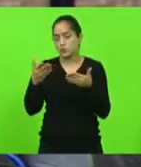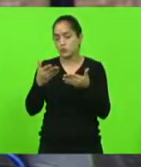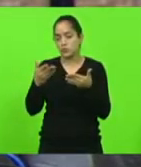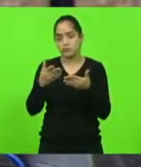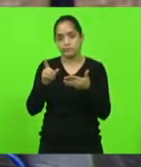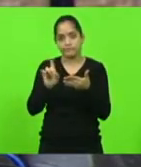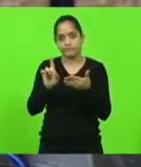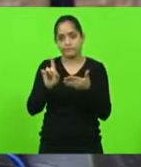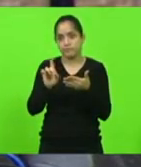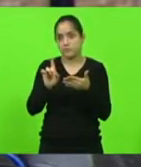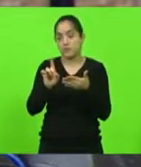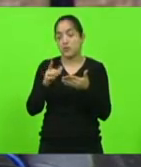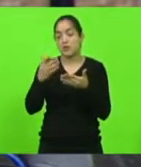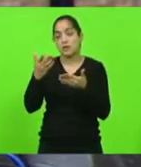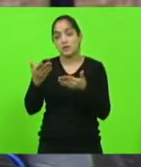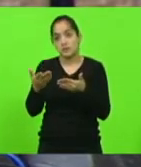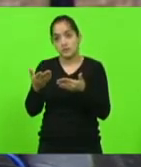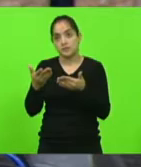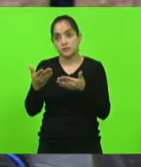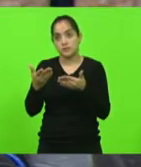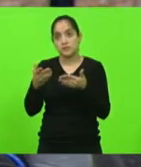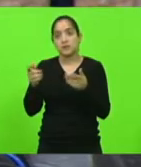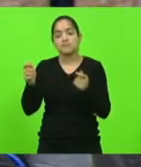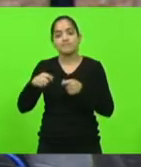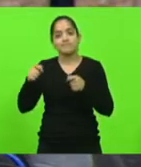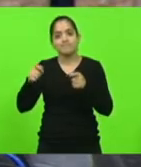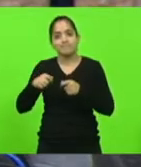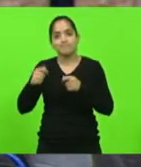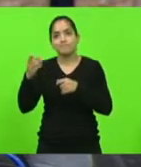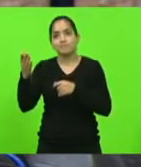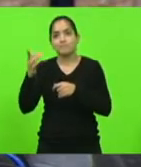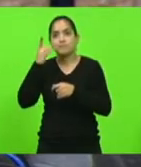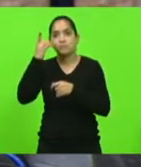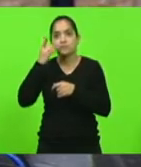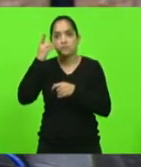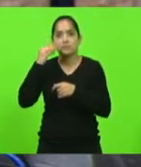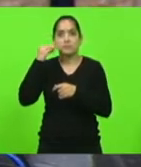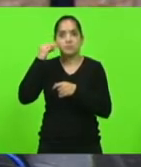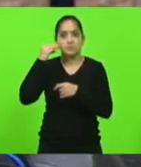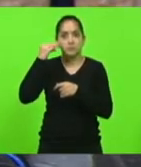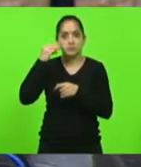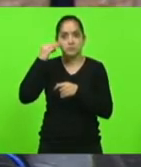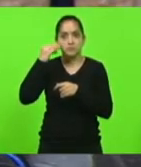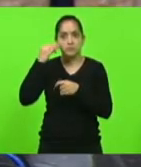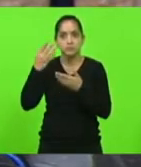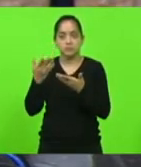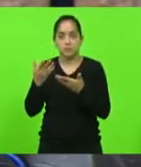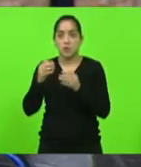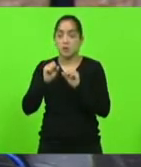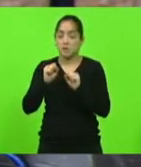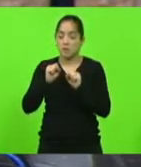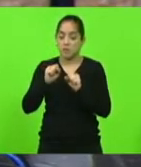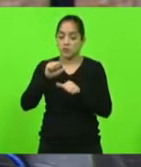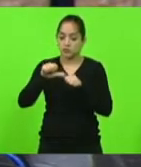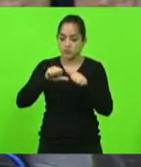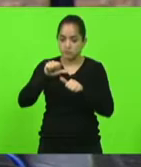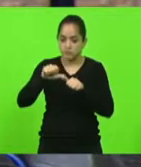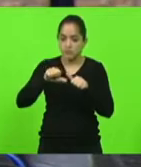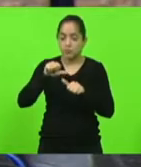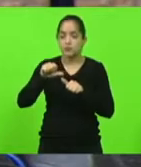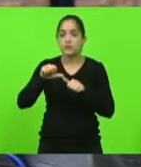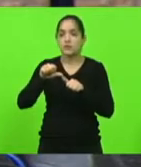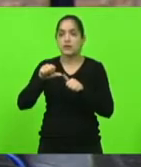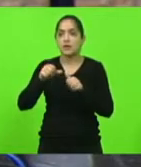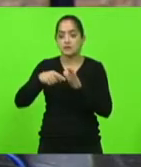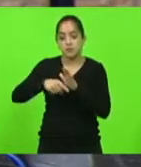projeto. Tenho certeza que se a gente der a oportunidade do deputado Marços ali eu estou vendo que ele está lendo e até pode se aprofundar mais nesse assunto